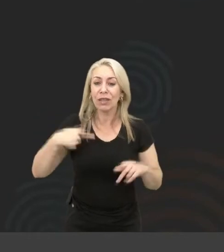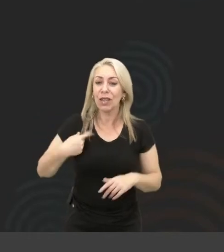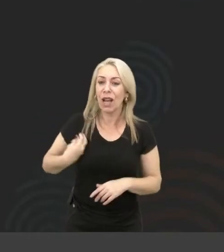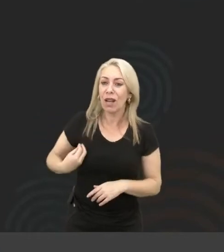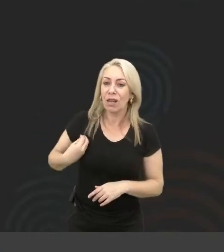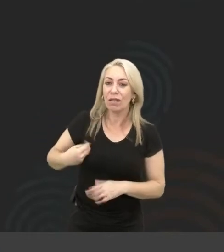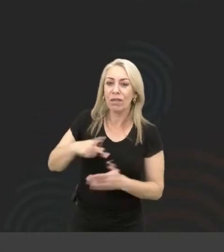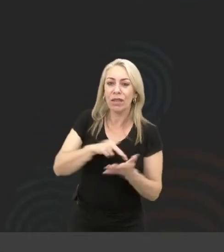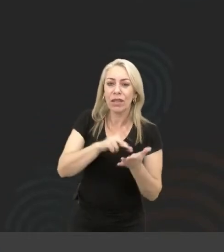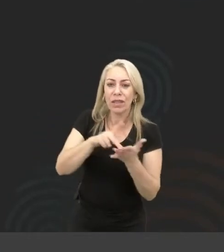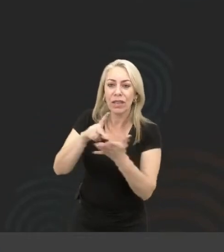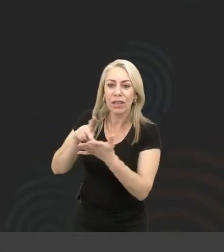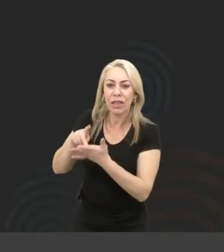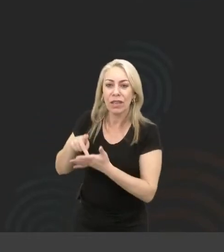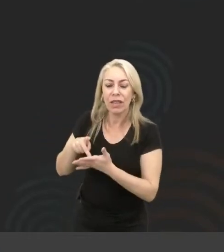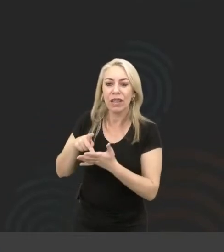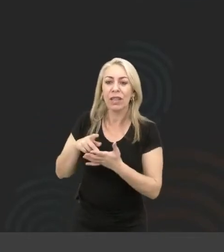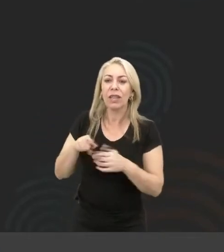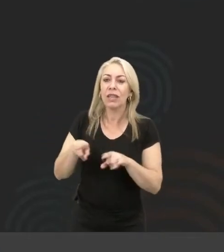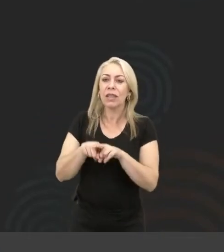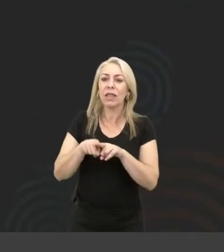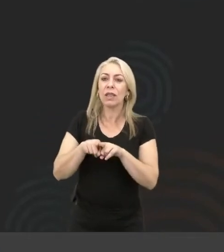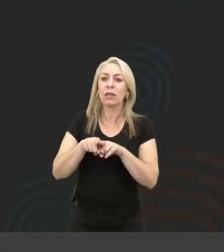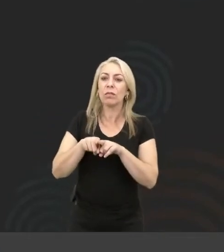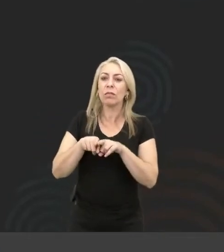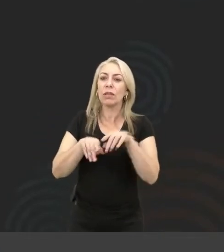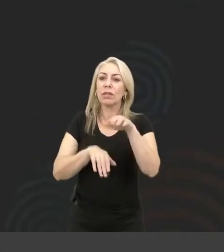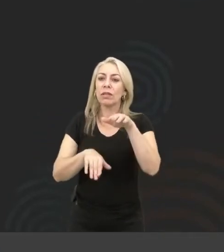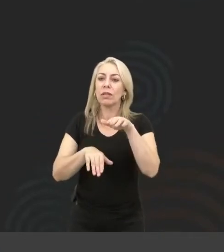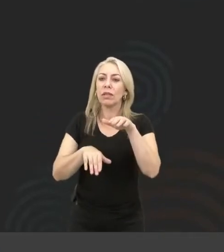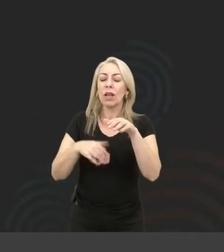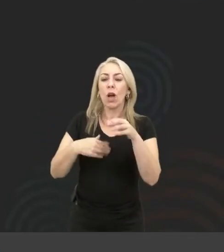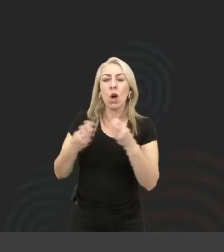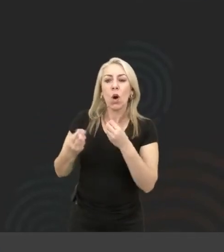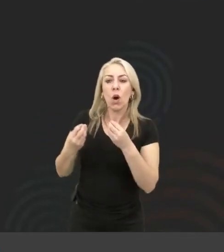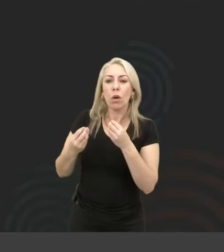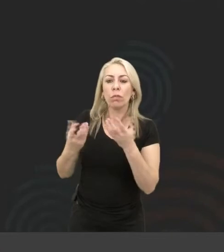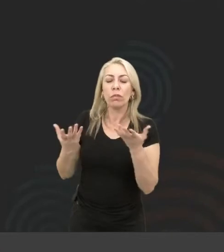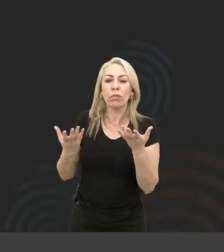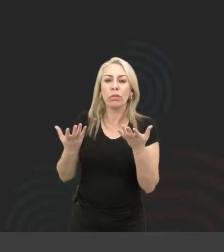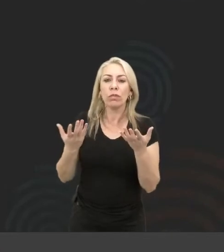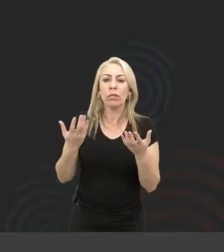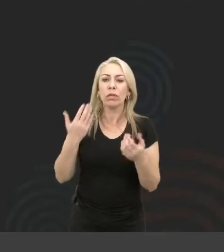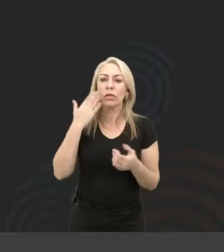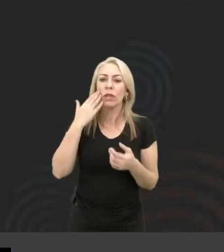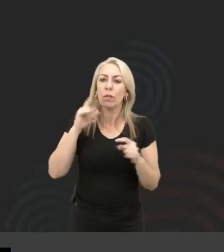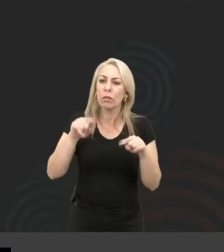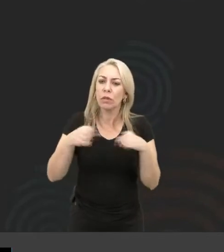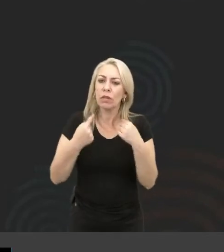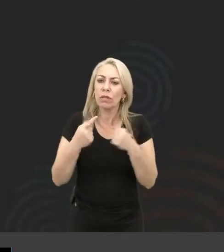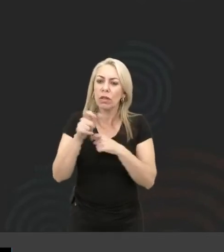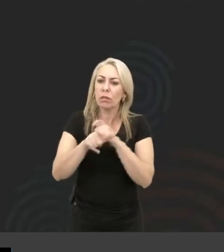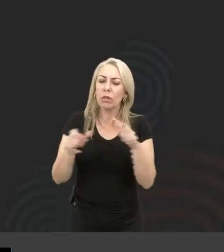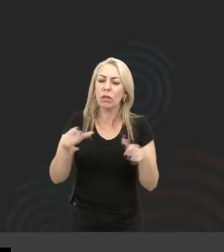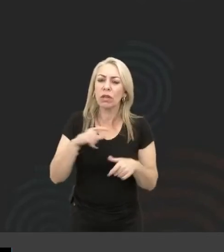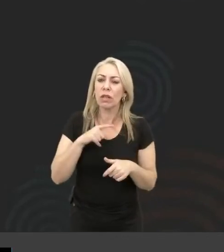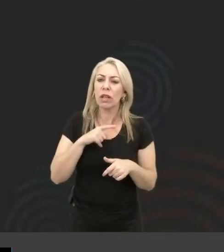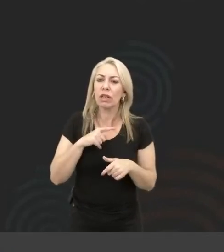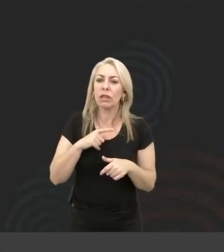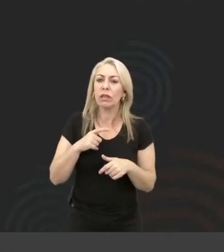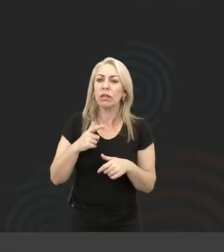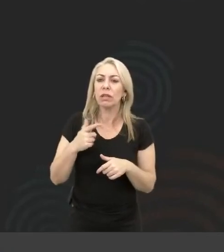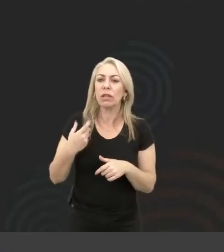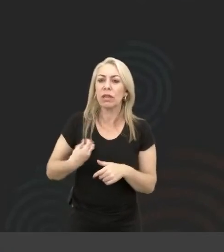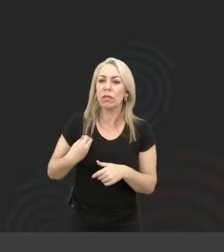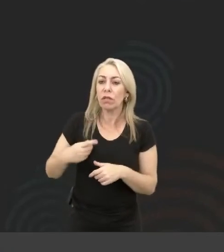quando você vai olhar os diferentes estágios que as pessoas estão e os desafios que elas têm que encarar